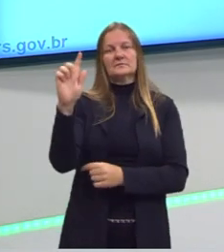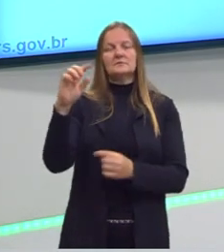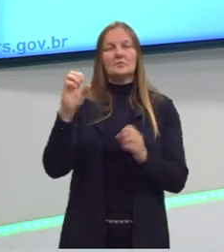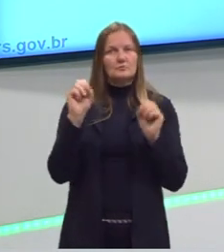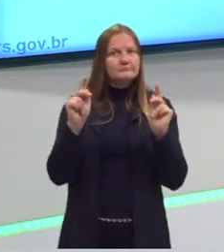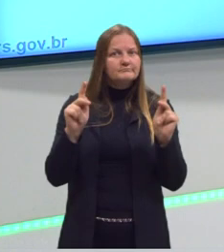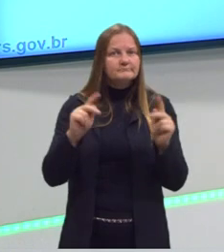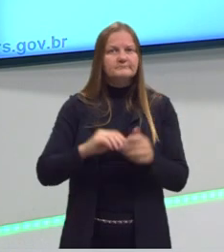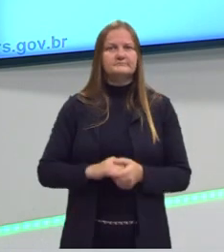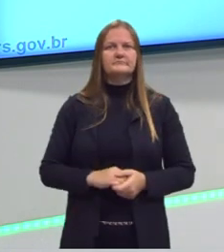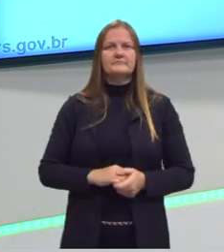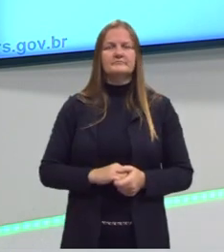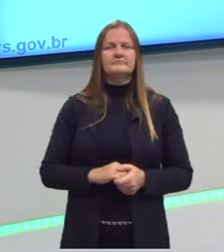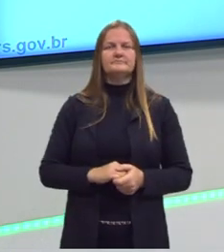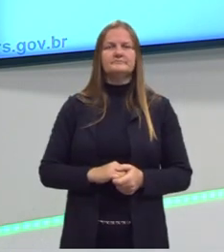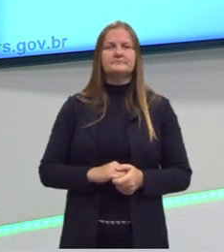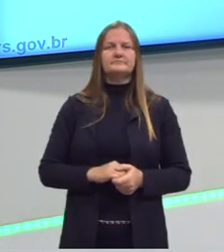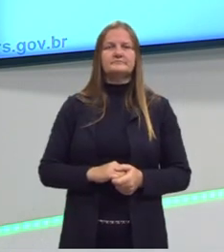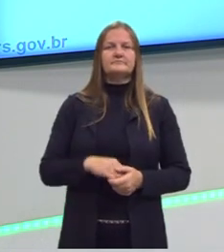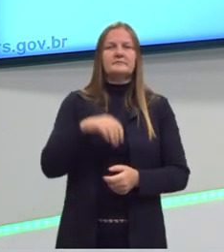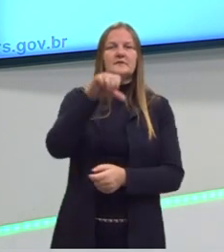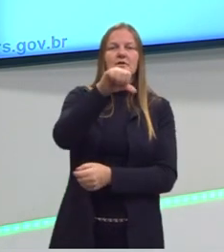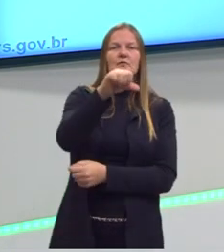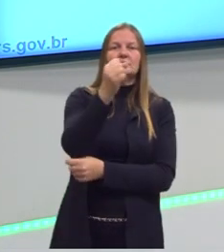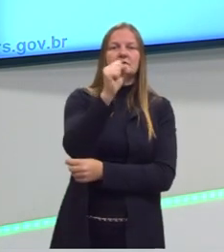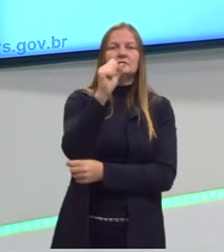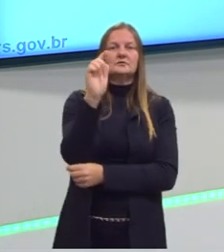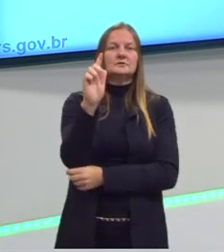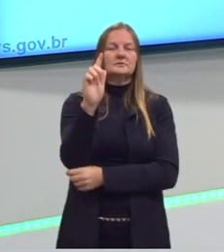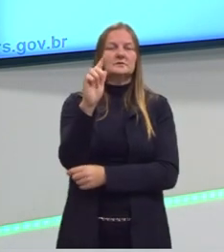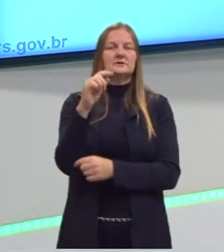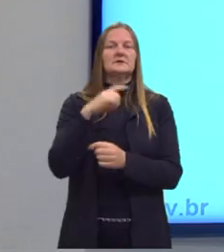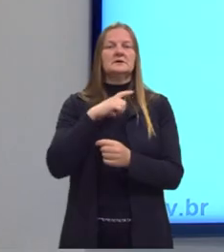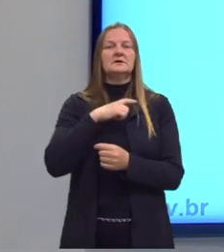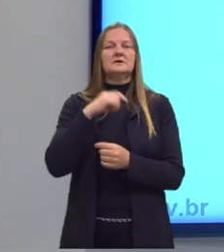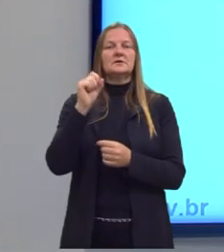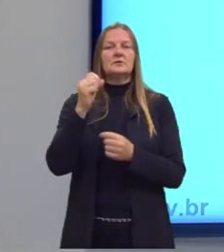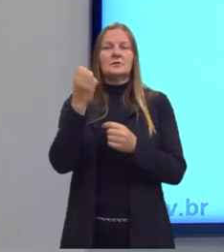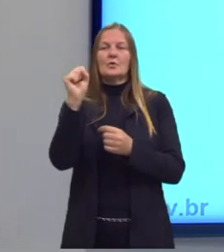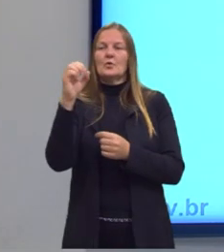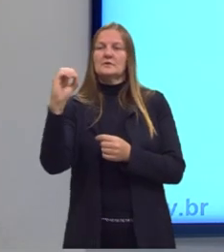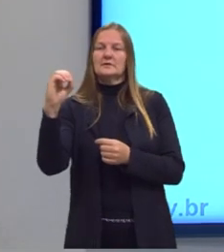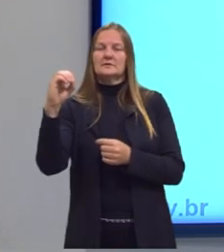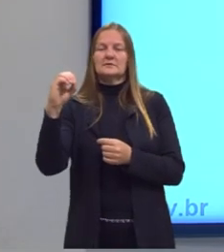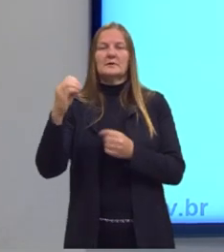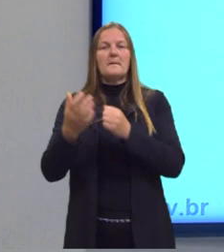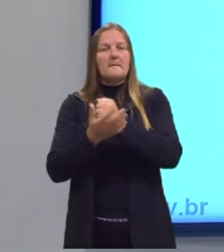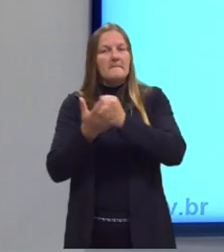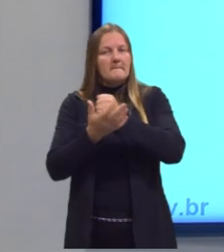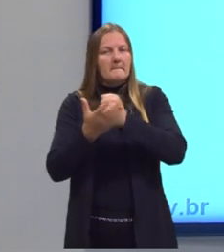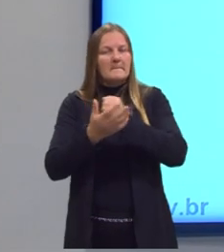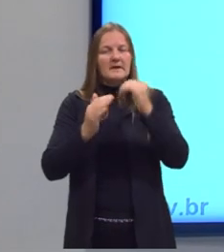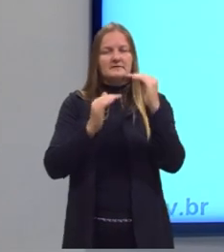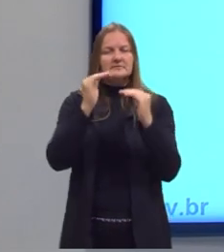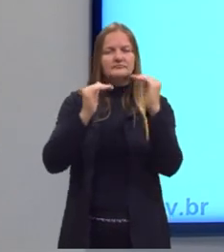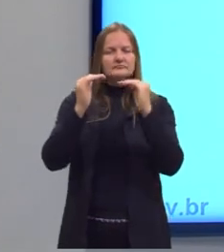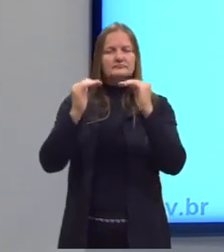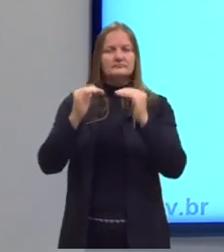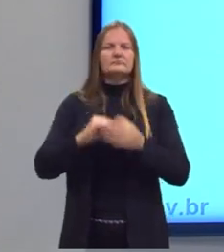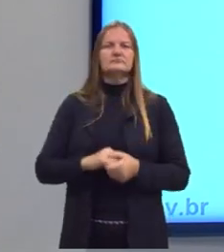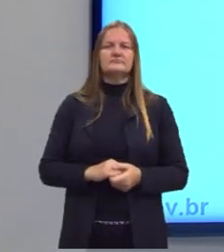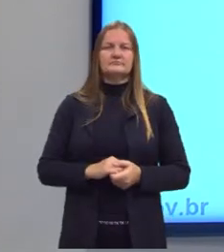ok? Então, para cada 98 gramas do ácido, eu preciso de 80 da base para neutralizar esse ácido.